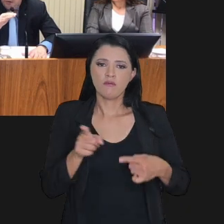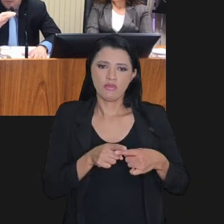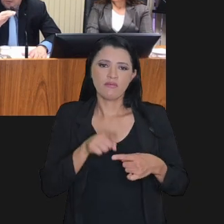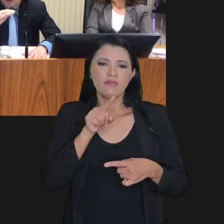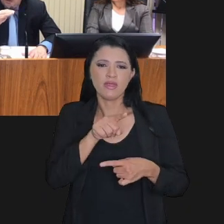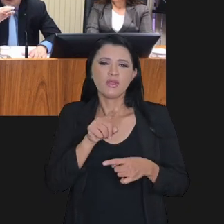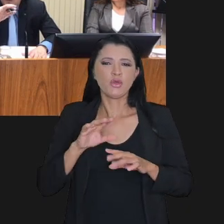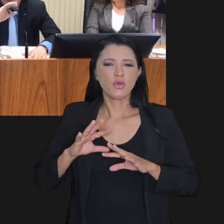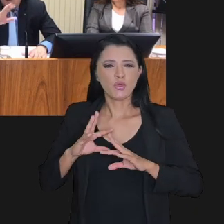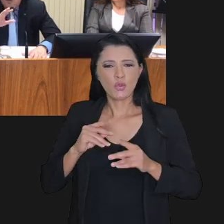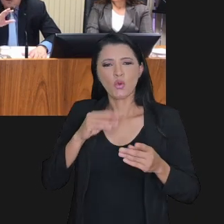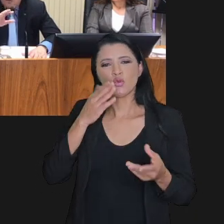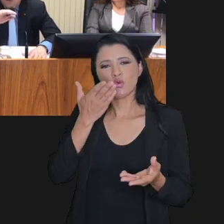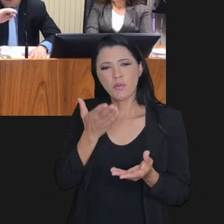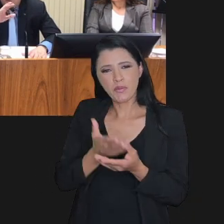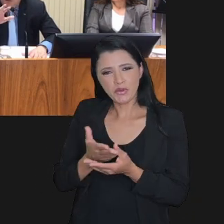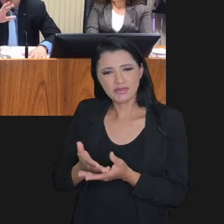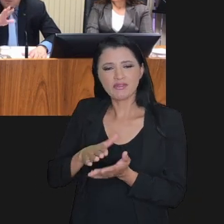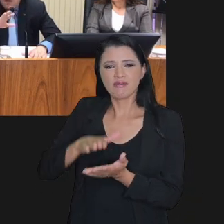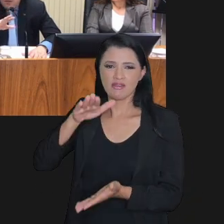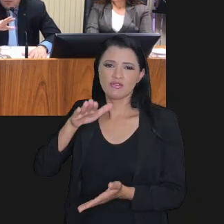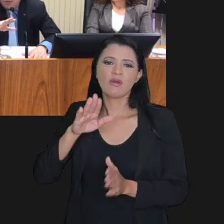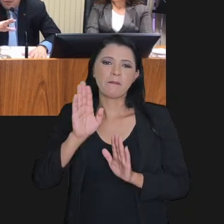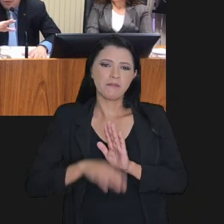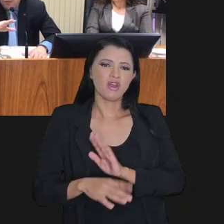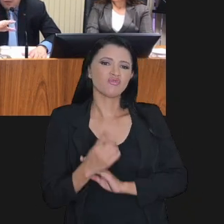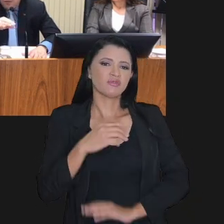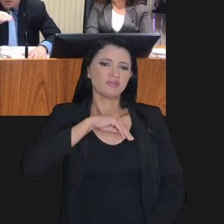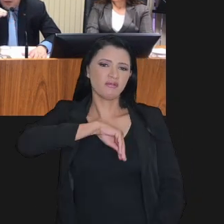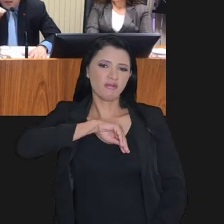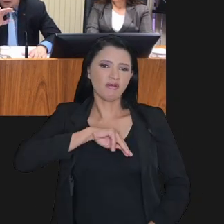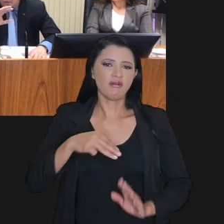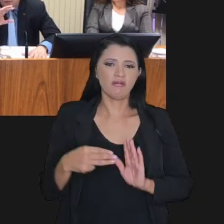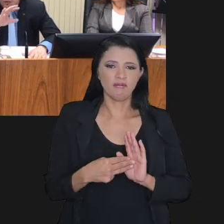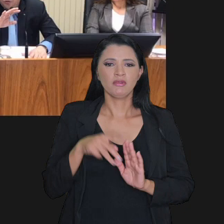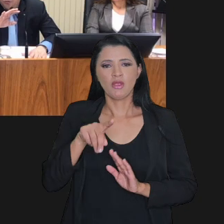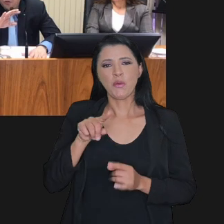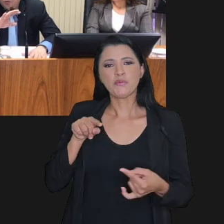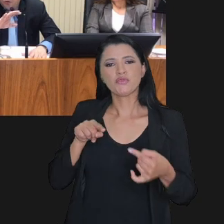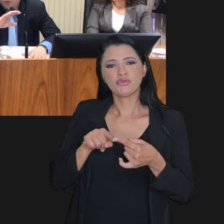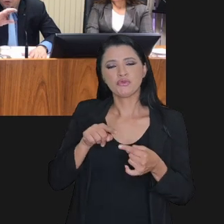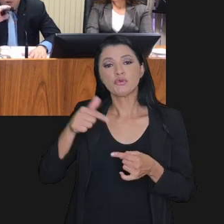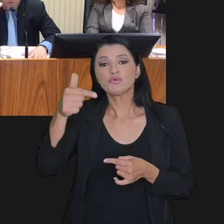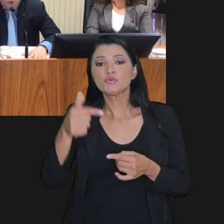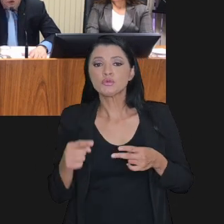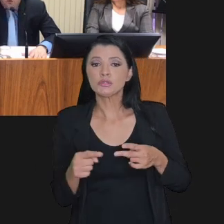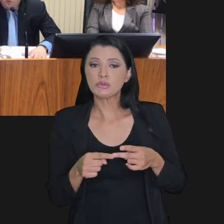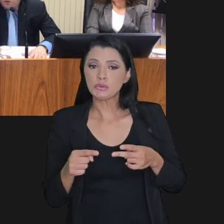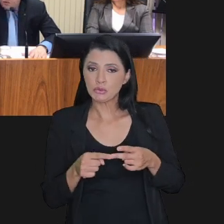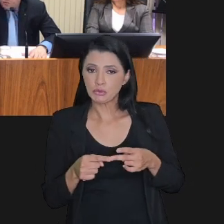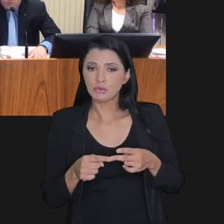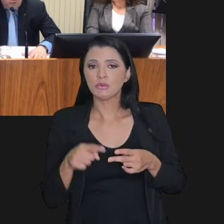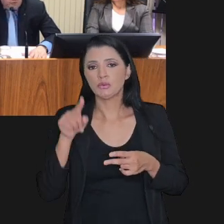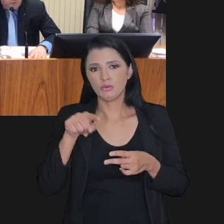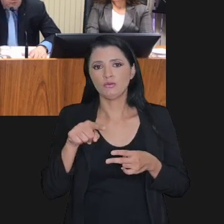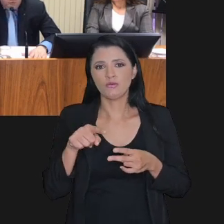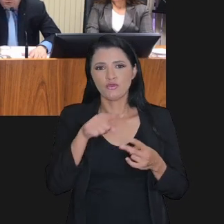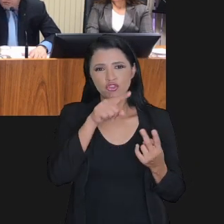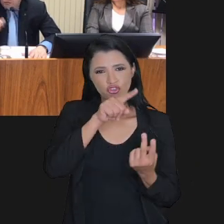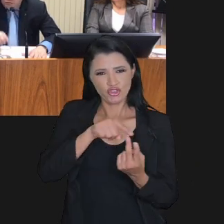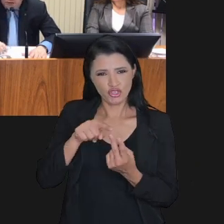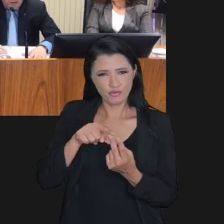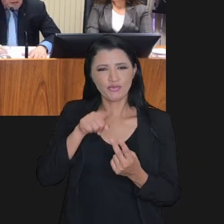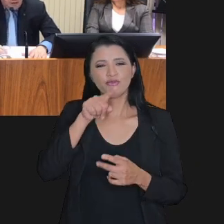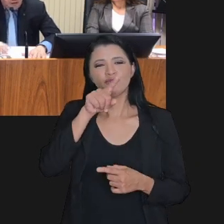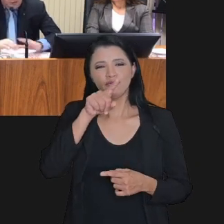primeira hipótese, todos os processos abaixo de 600 salários mínimos, que é um processo mais ou menos objetivo, no segundo, no